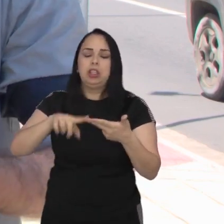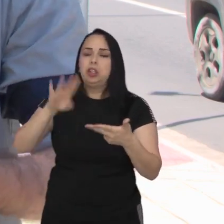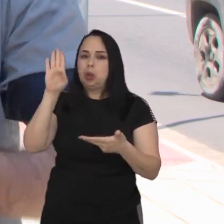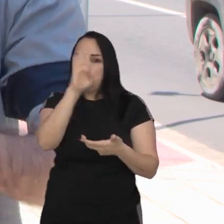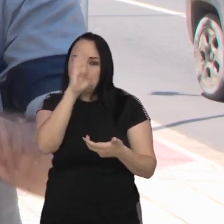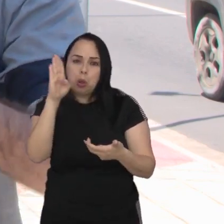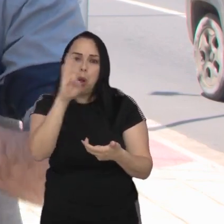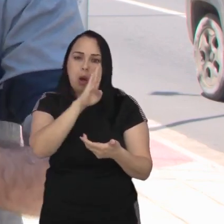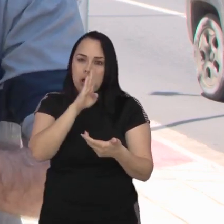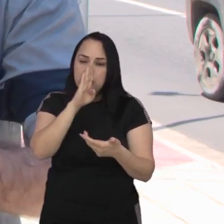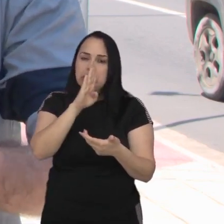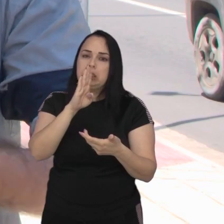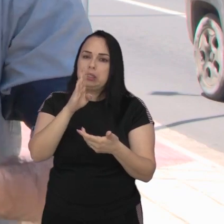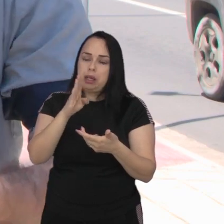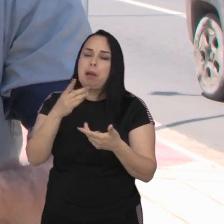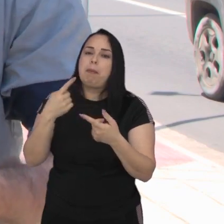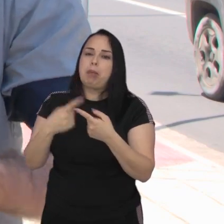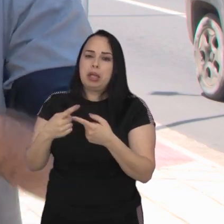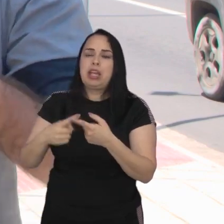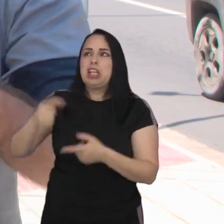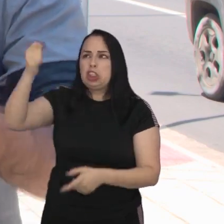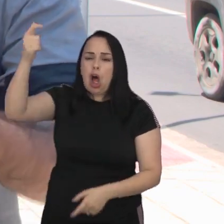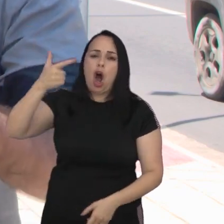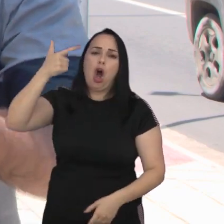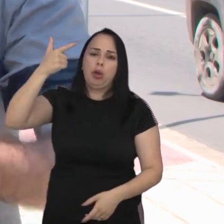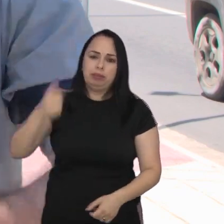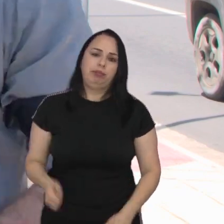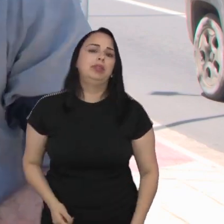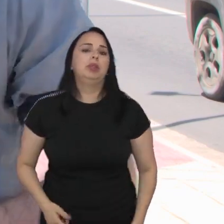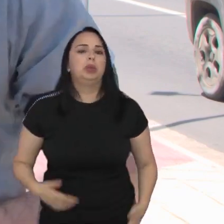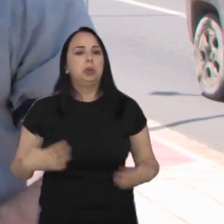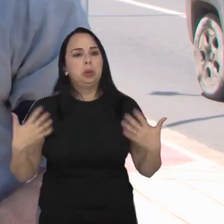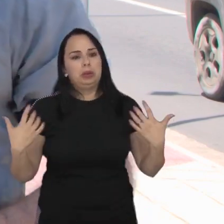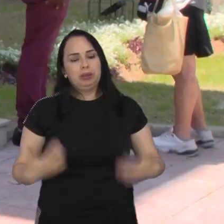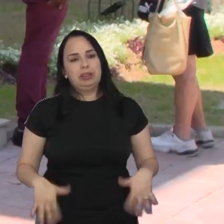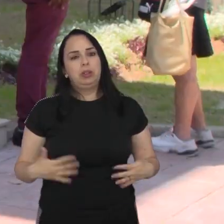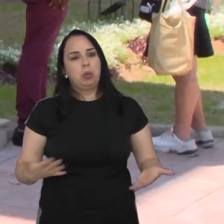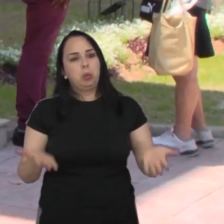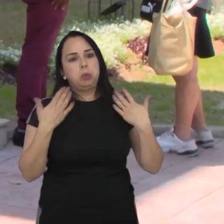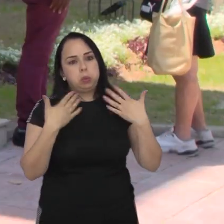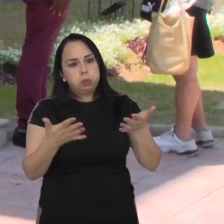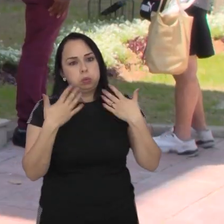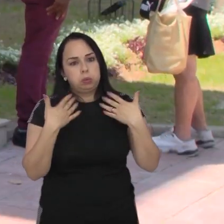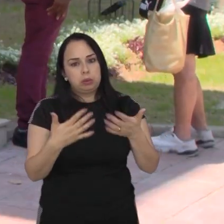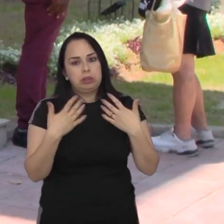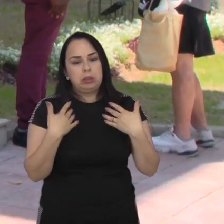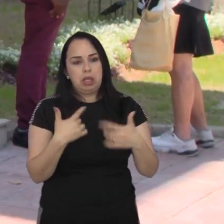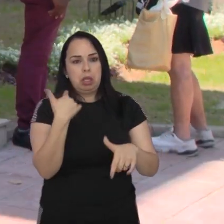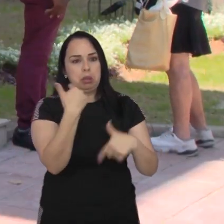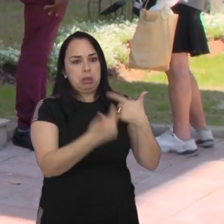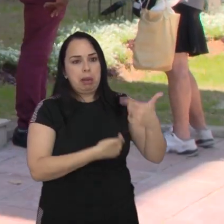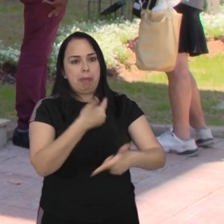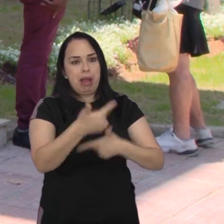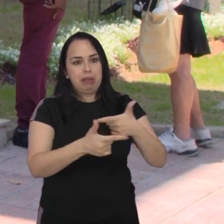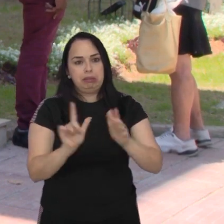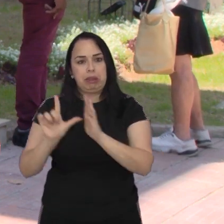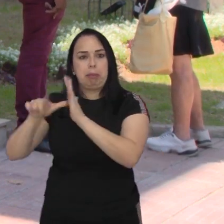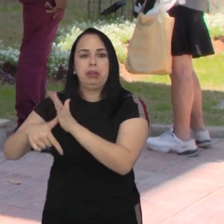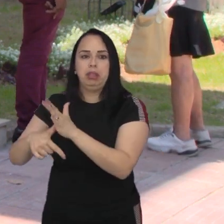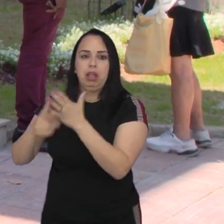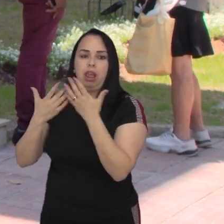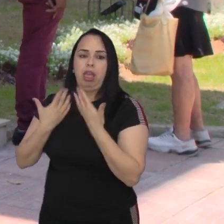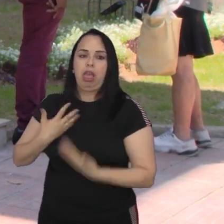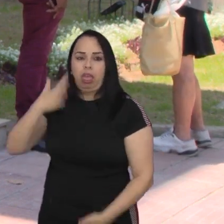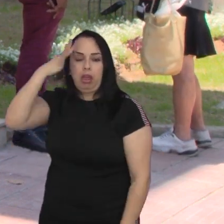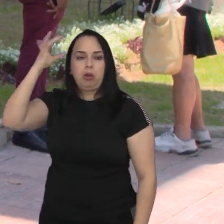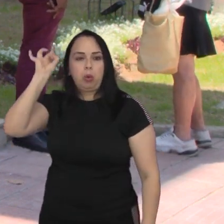de cabeça tontura fatores provocados pela exposição ao sol Nossa com o calor todo dia eu encerro meu